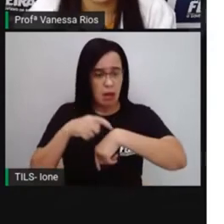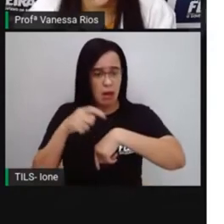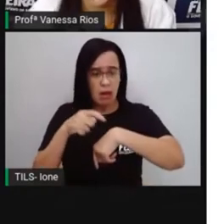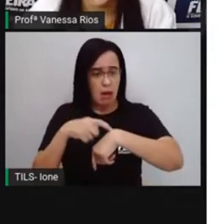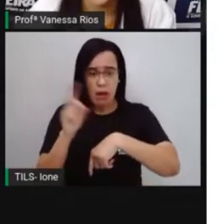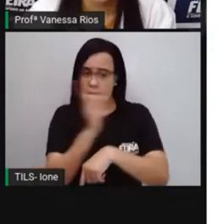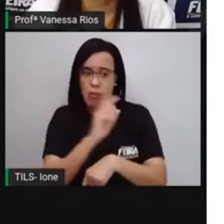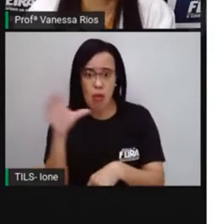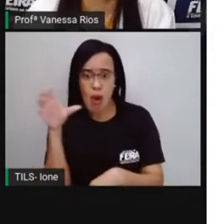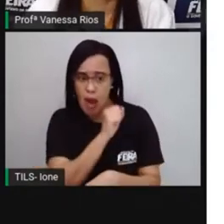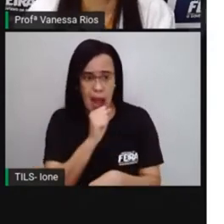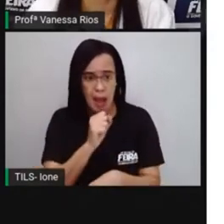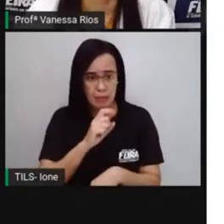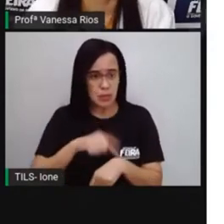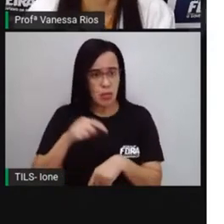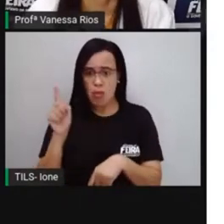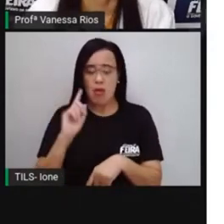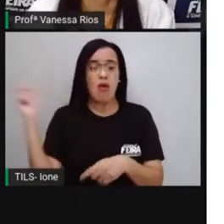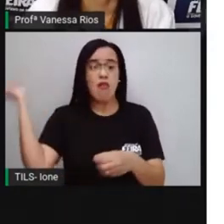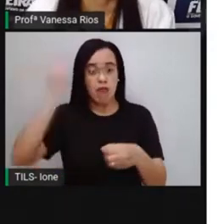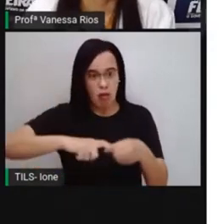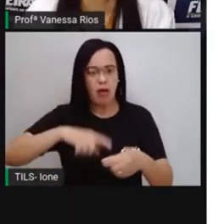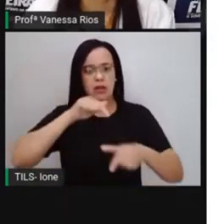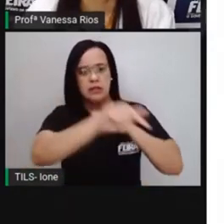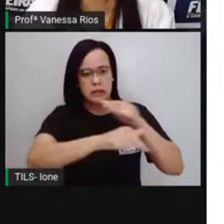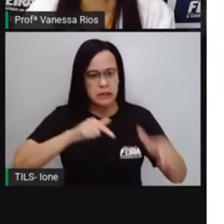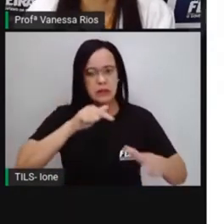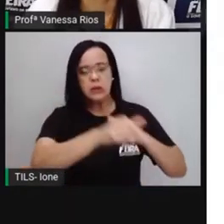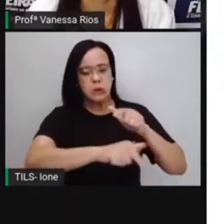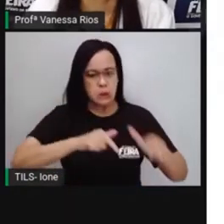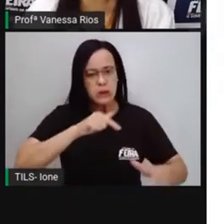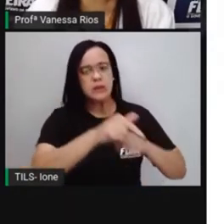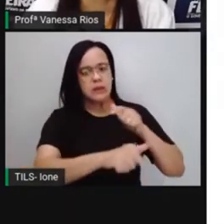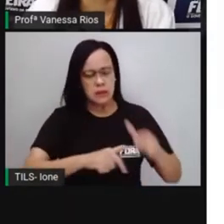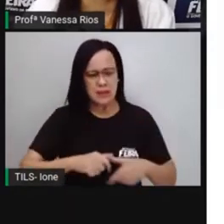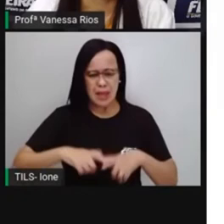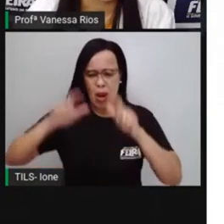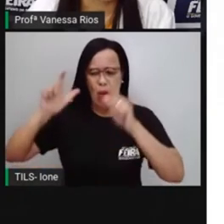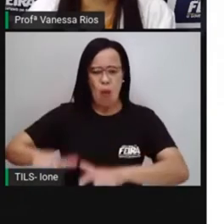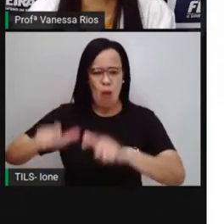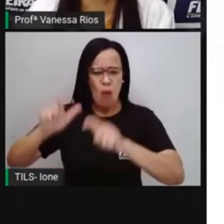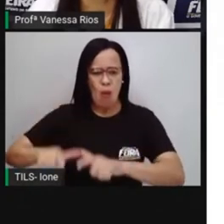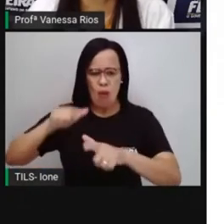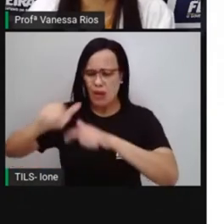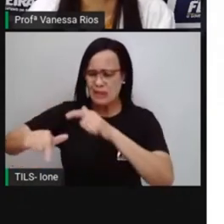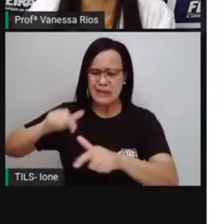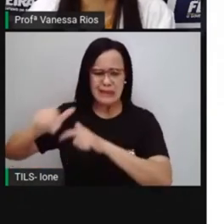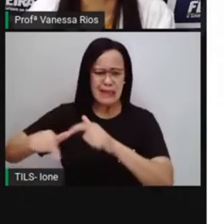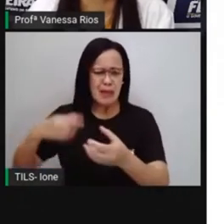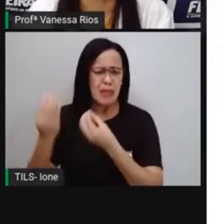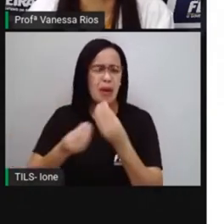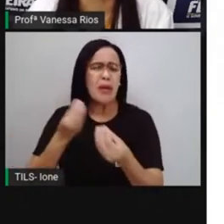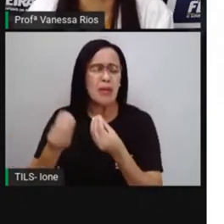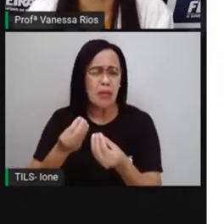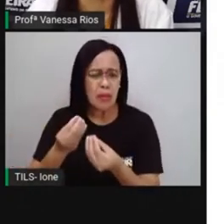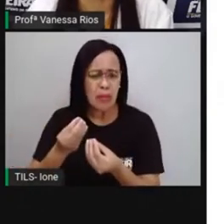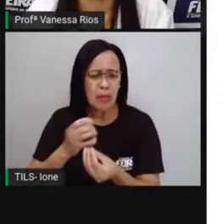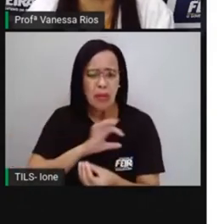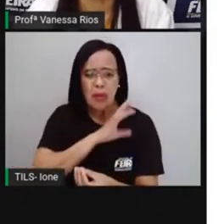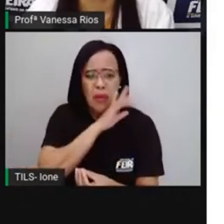ficavam aí trabalhando. As condições de vida eram precárias. Sua alimentação